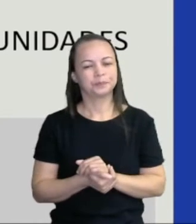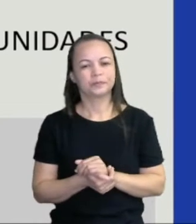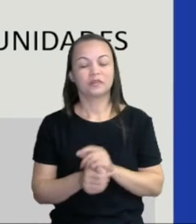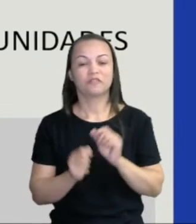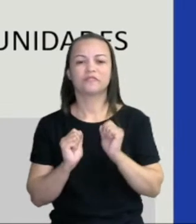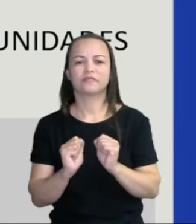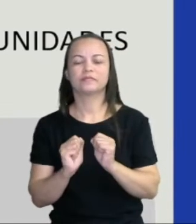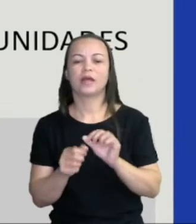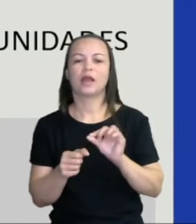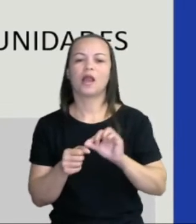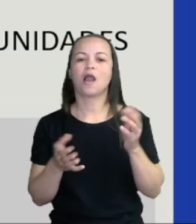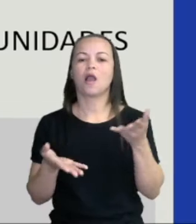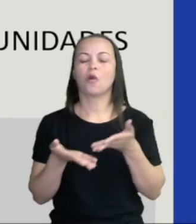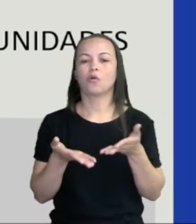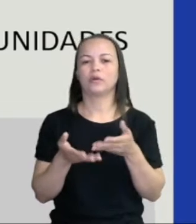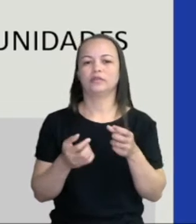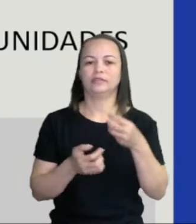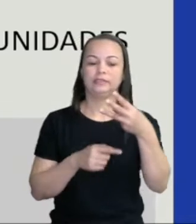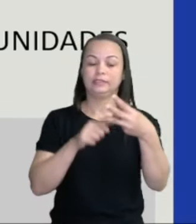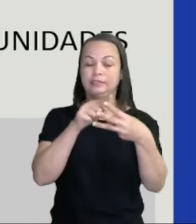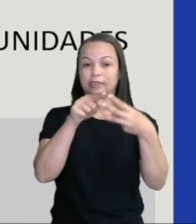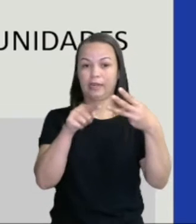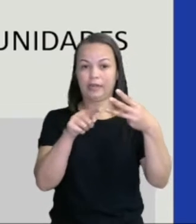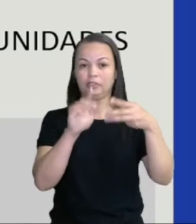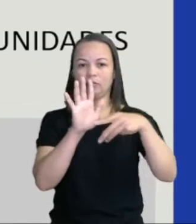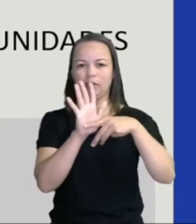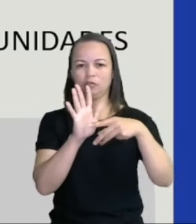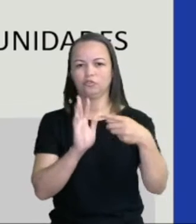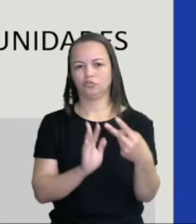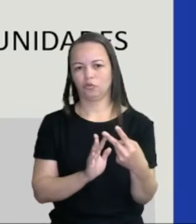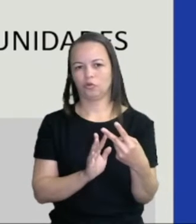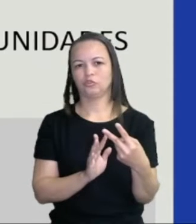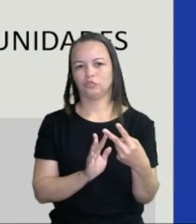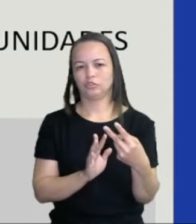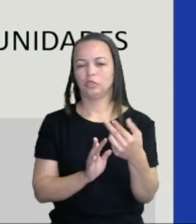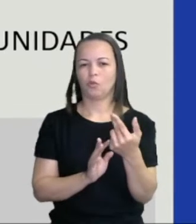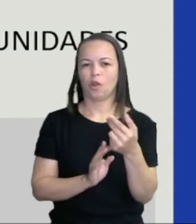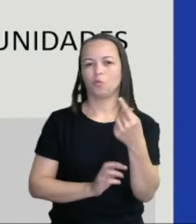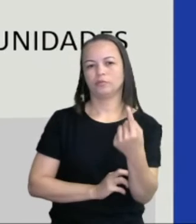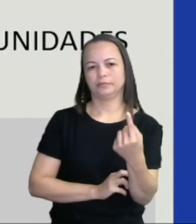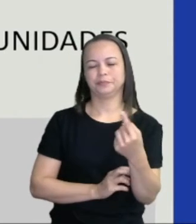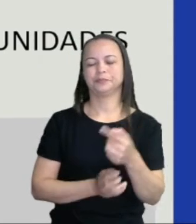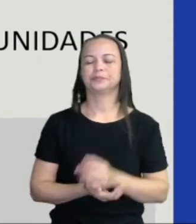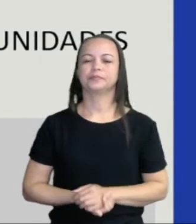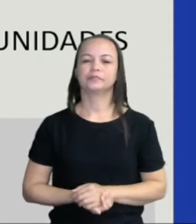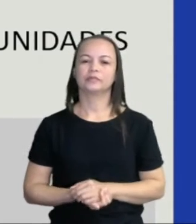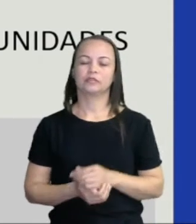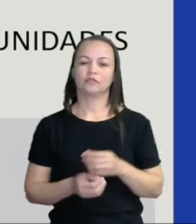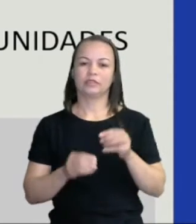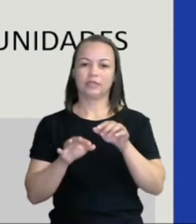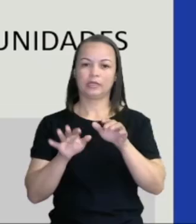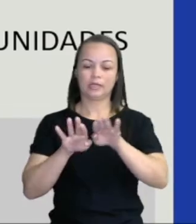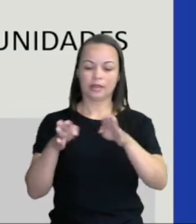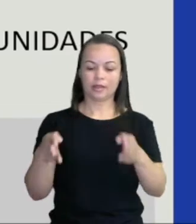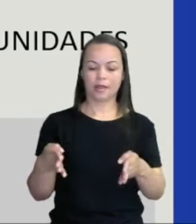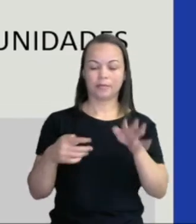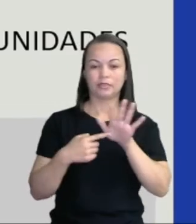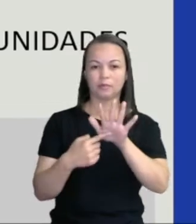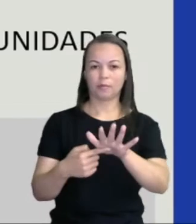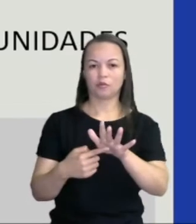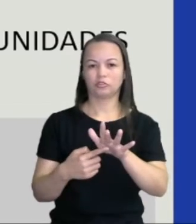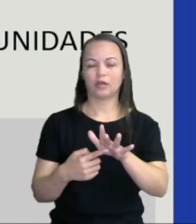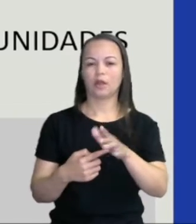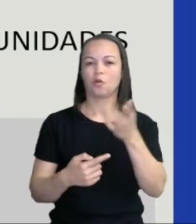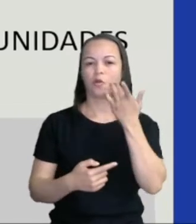fazer agora? 3 menos 2. Deu para entender? 3 menos 2, 1. Vamos fazer isso ali na mesa, com o material